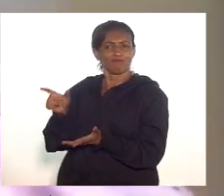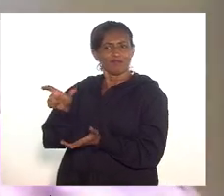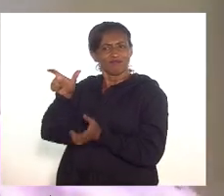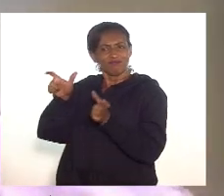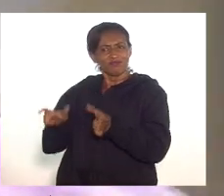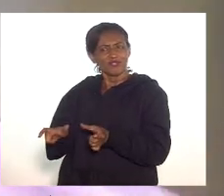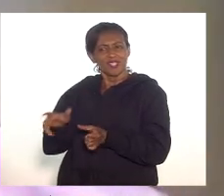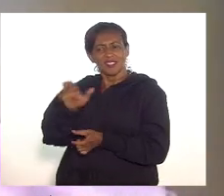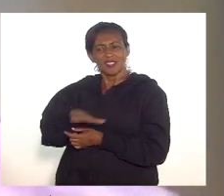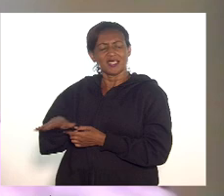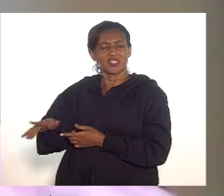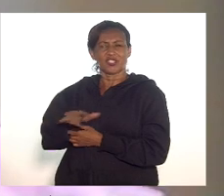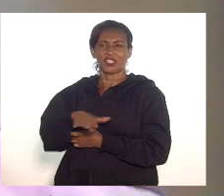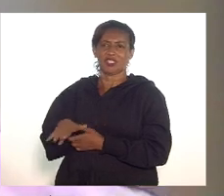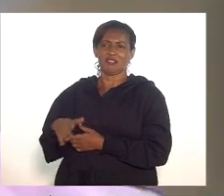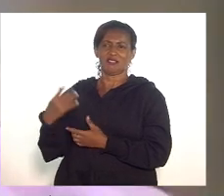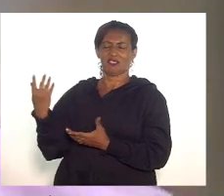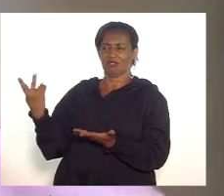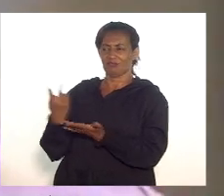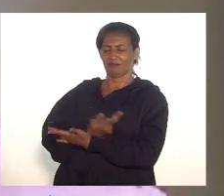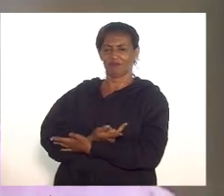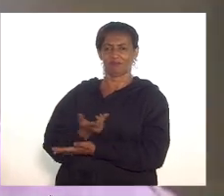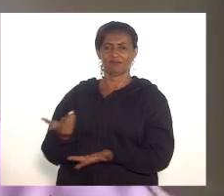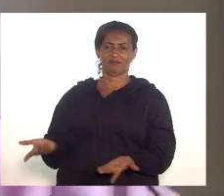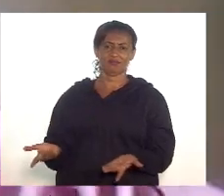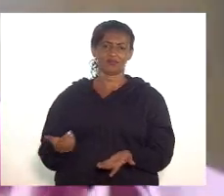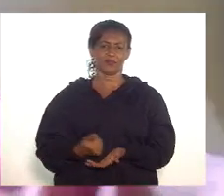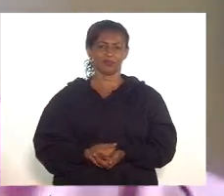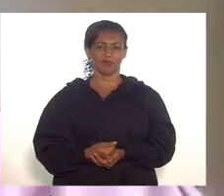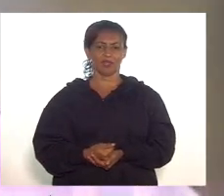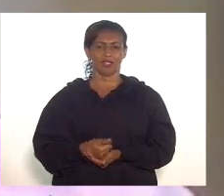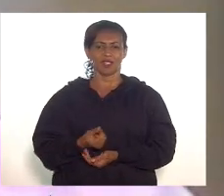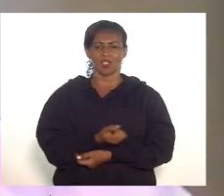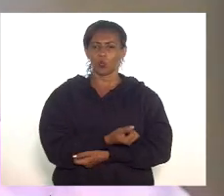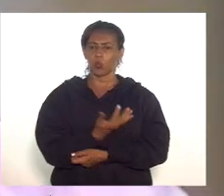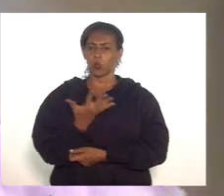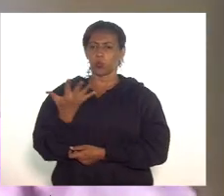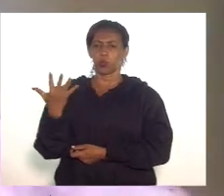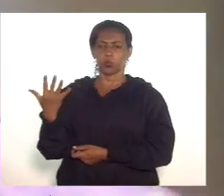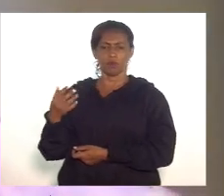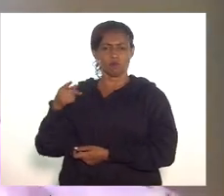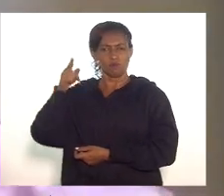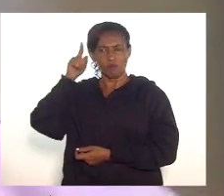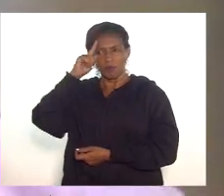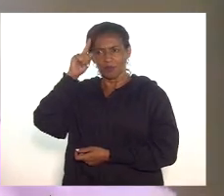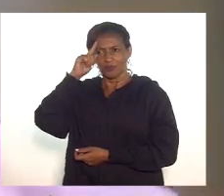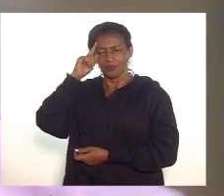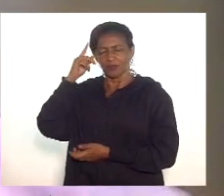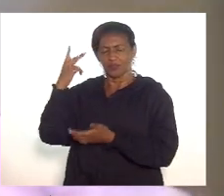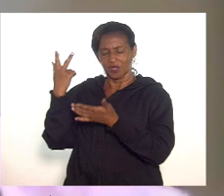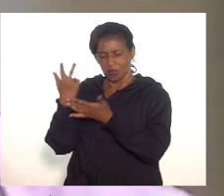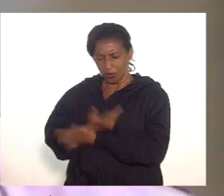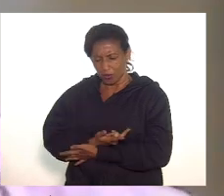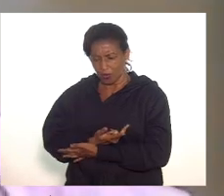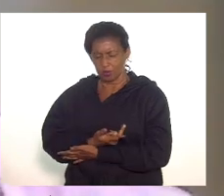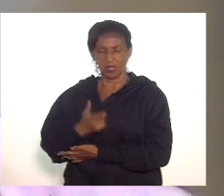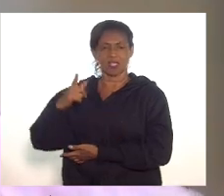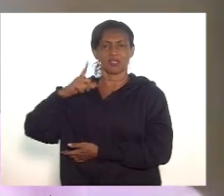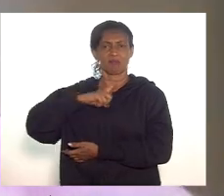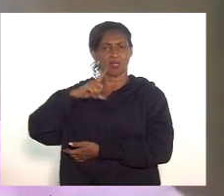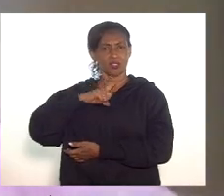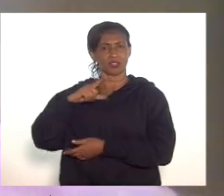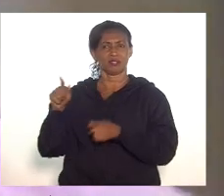decorrentes desse dramático fenômeno. Nós temos, entre tantos casos, entre tantos casos, nós temos ainda a situação